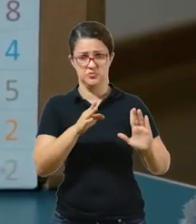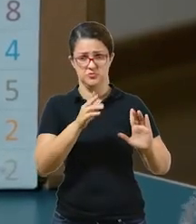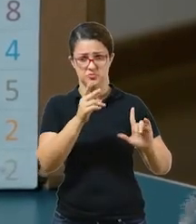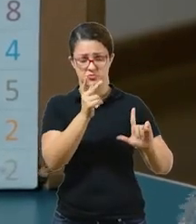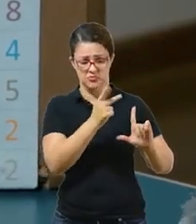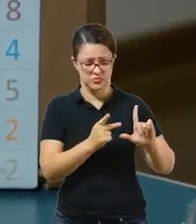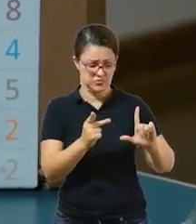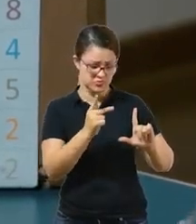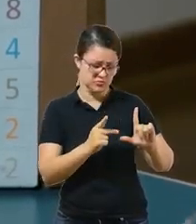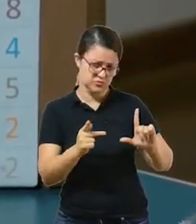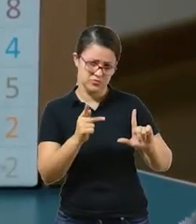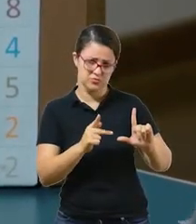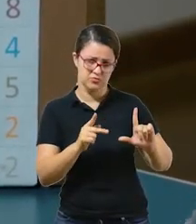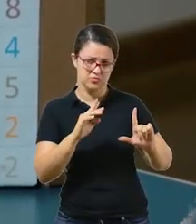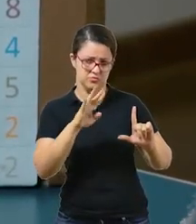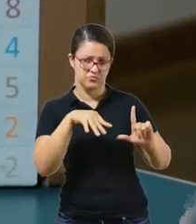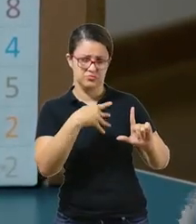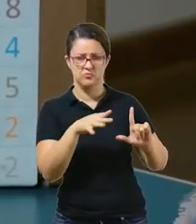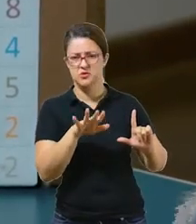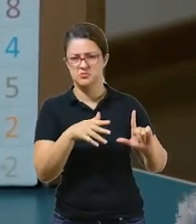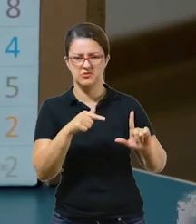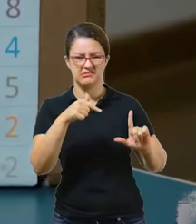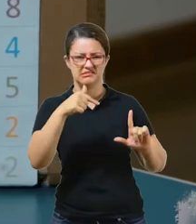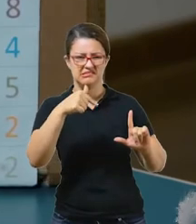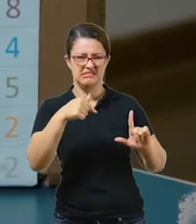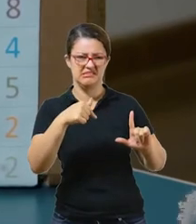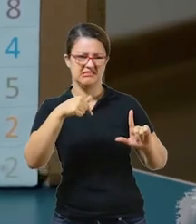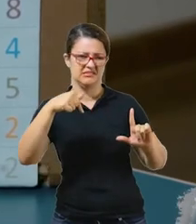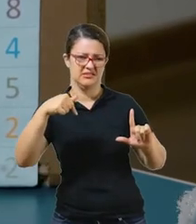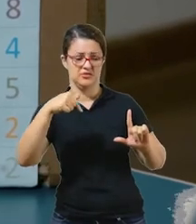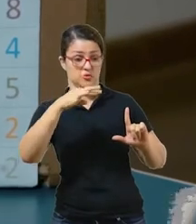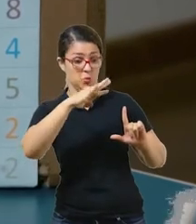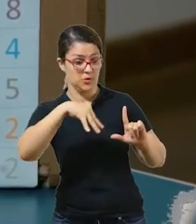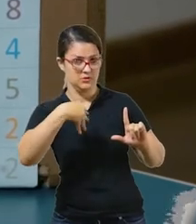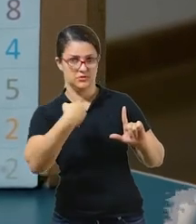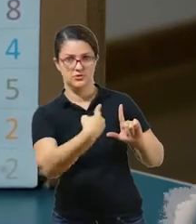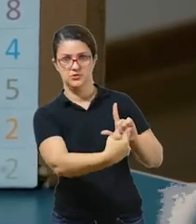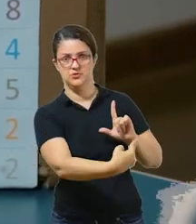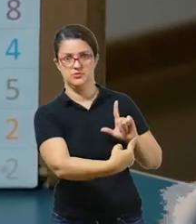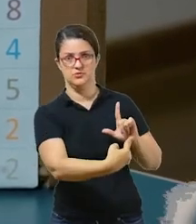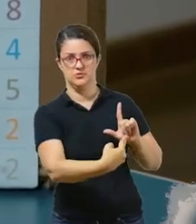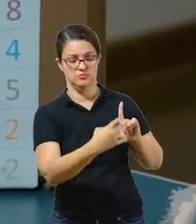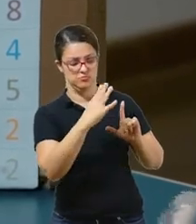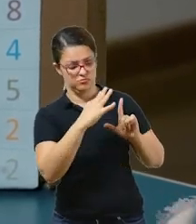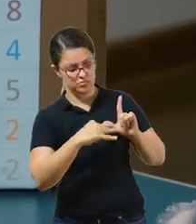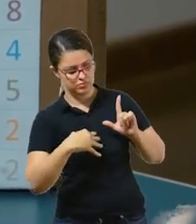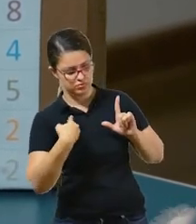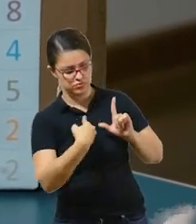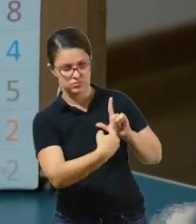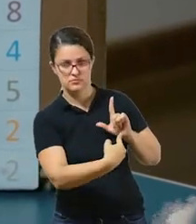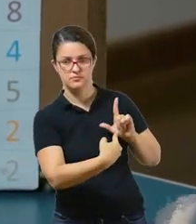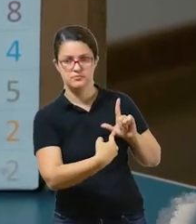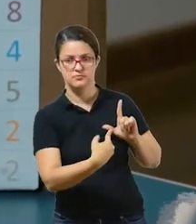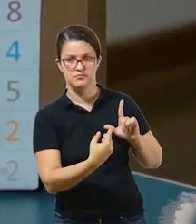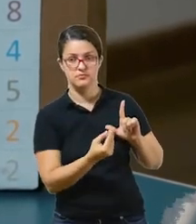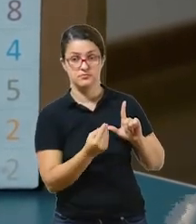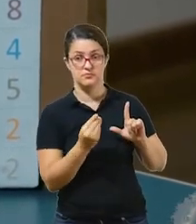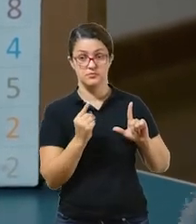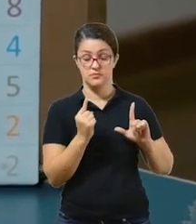caixa de papelão. Os quadradinhos, né? Vai dar uns 77 quadradinhos mais ou menos aqui, tá bom? Você faz os quadradinhos, você